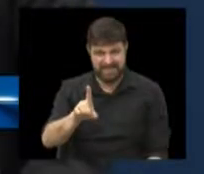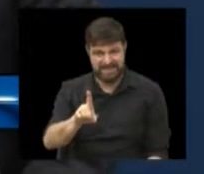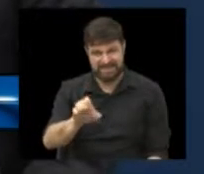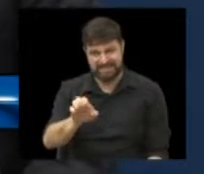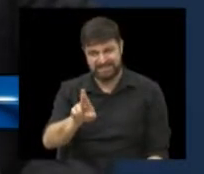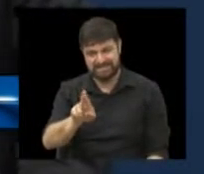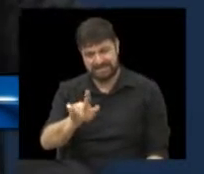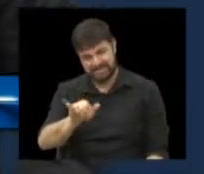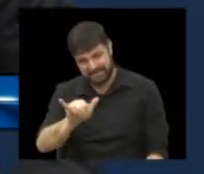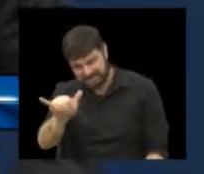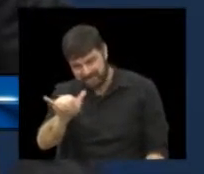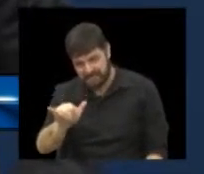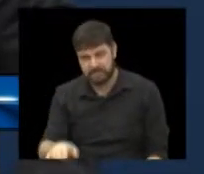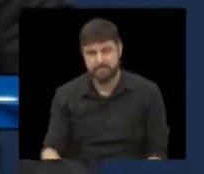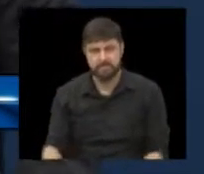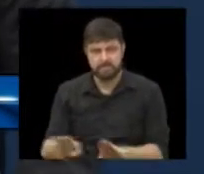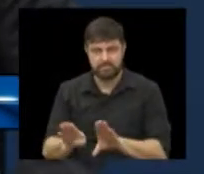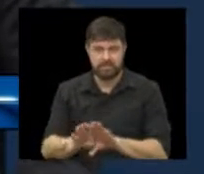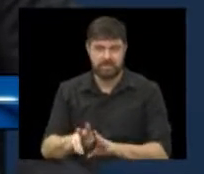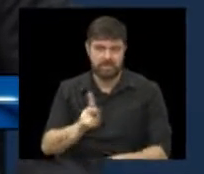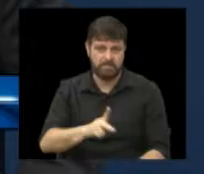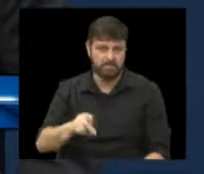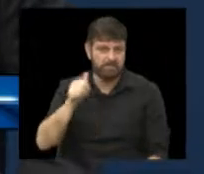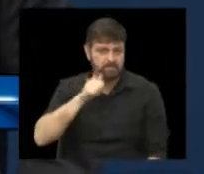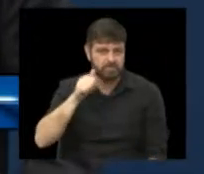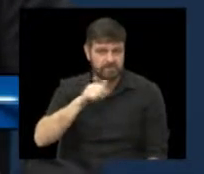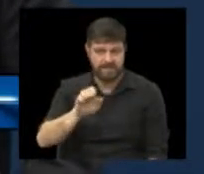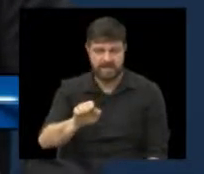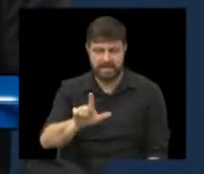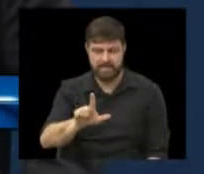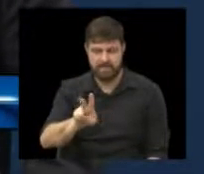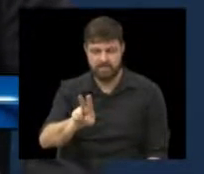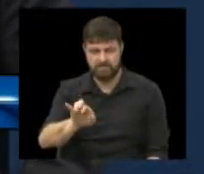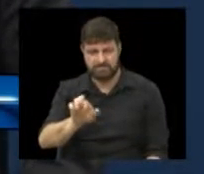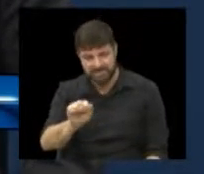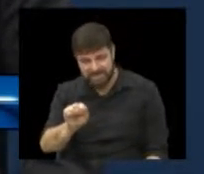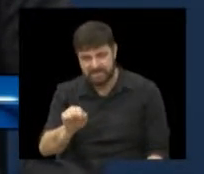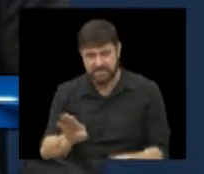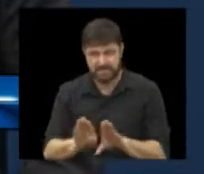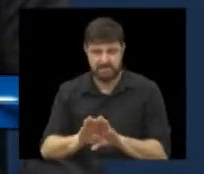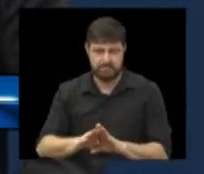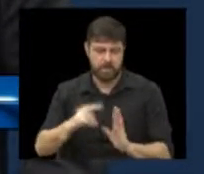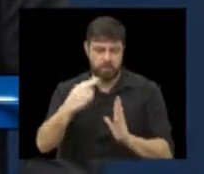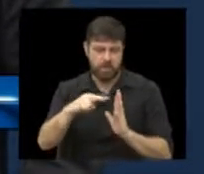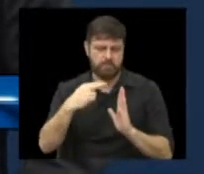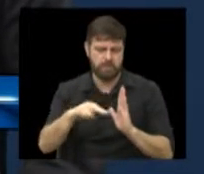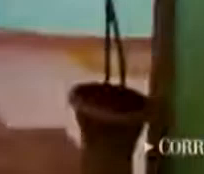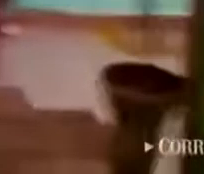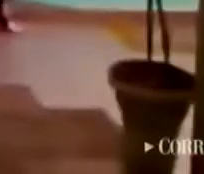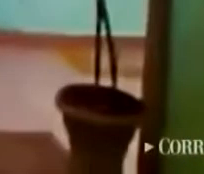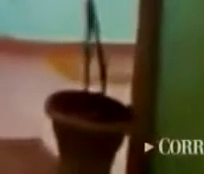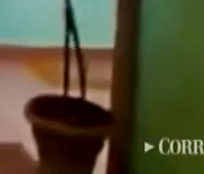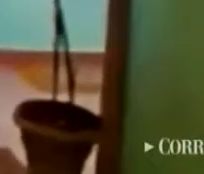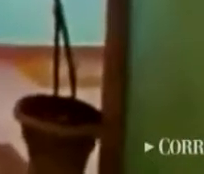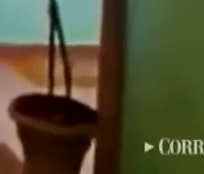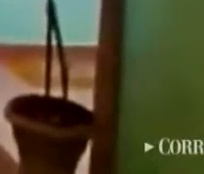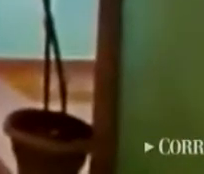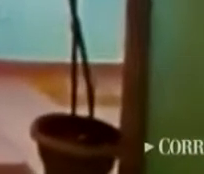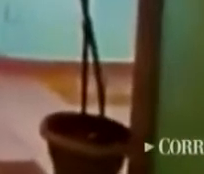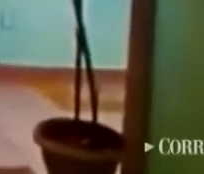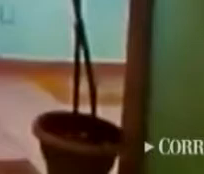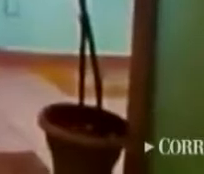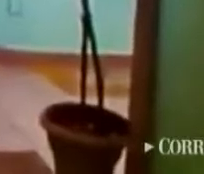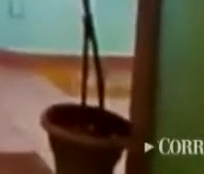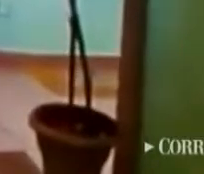Na sétima reunião ordinária, o vereador Nelson Ossery foi à tribuna e falou sobre as escolas. O vereador